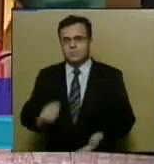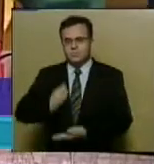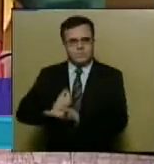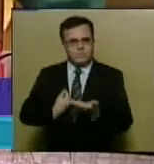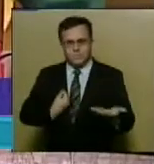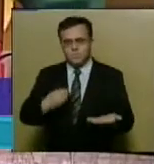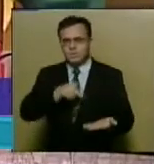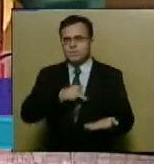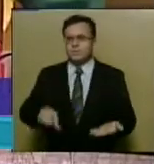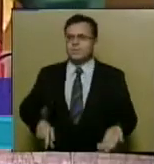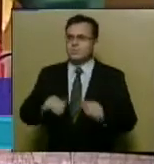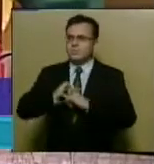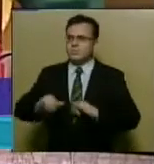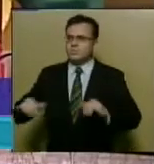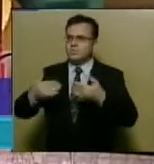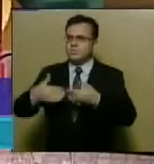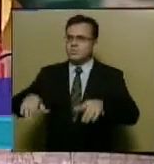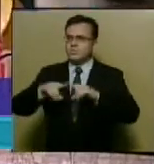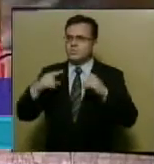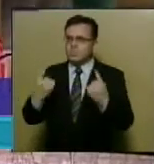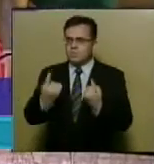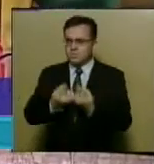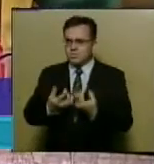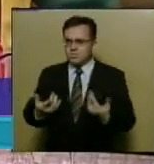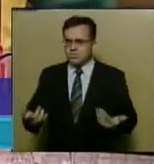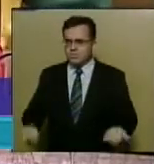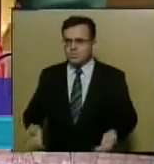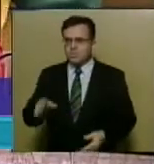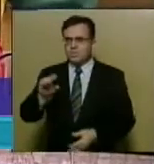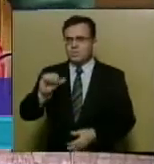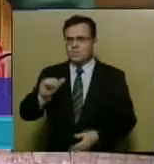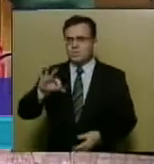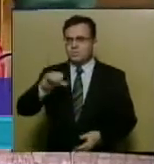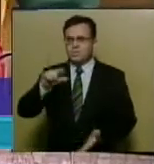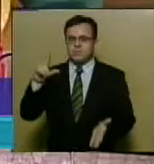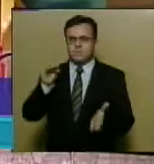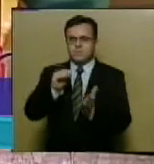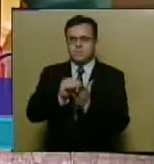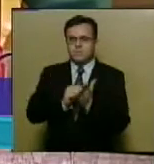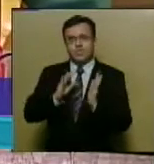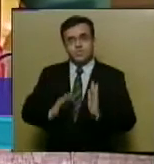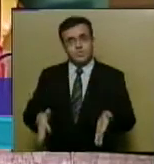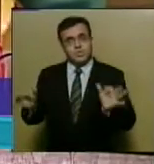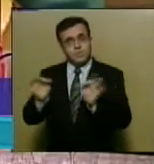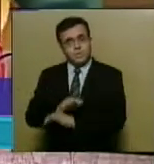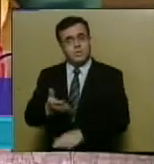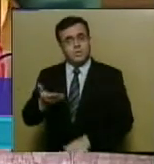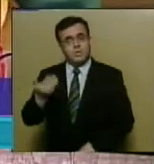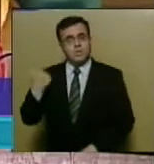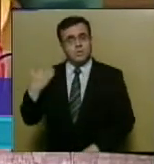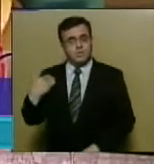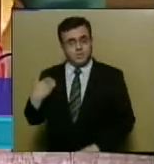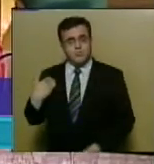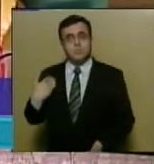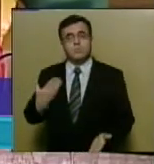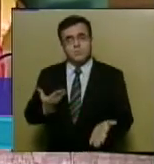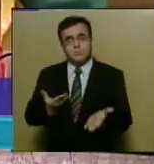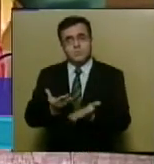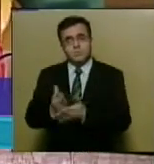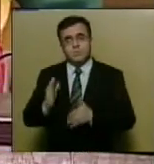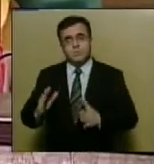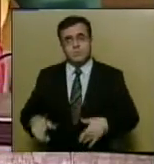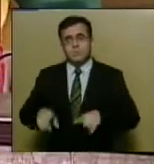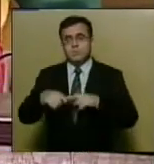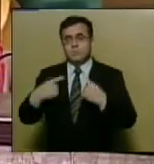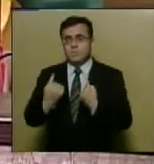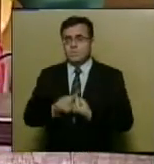legal, o Sr. Presidente declarou aberta a sessão. As atas das sessões ordinárias do dia 5 de abril de 2017 e a extraordinária especial